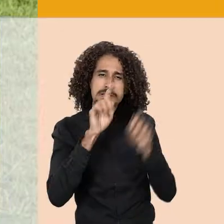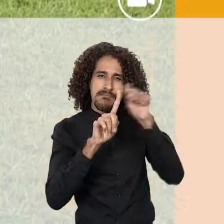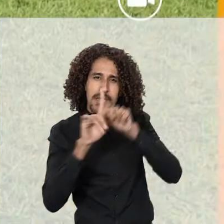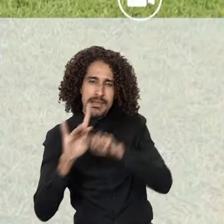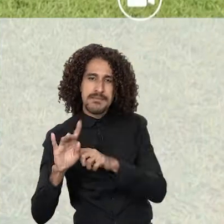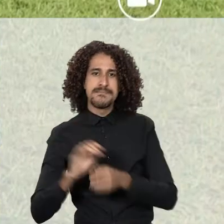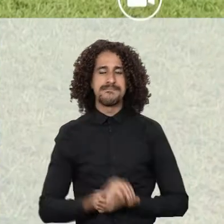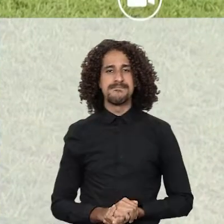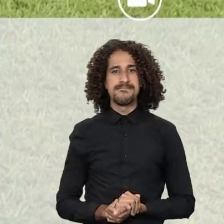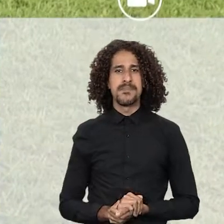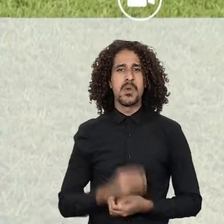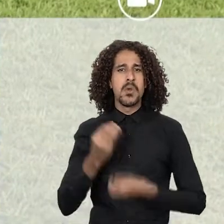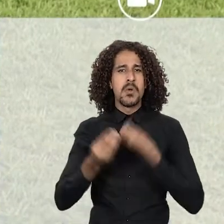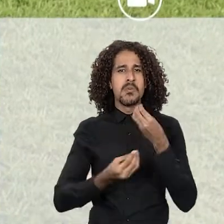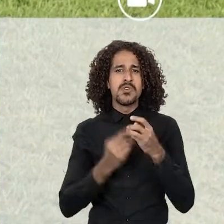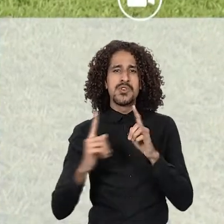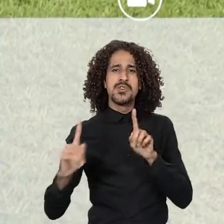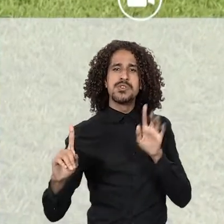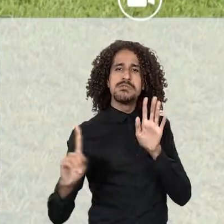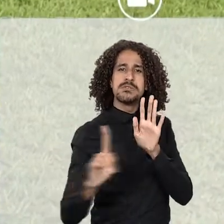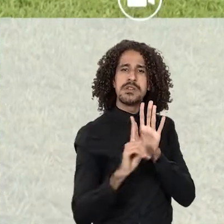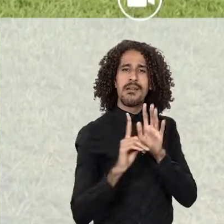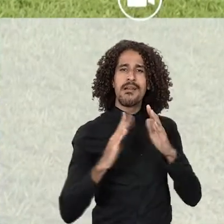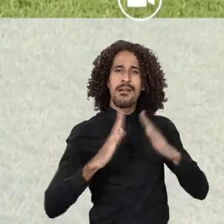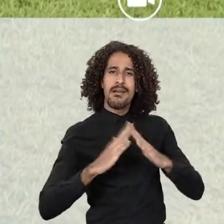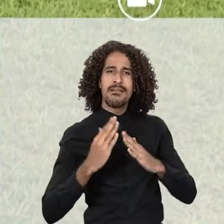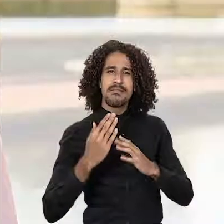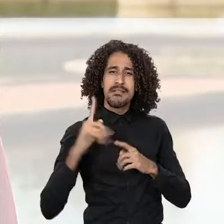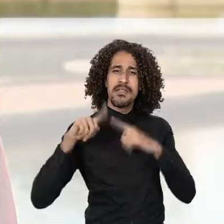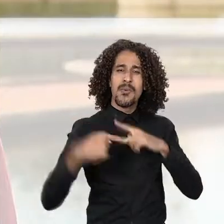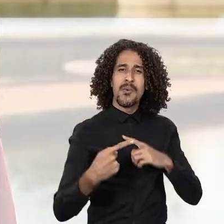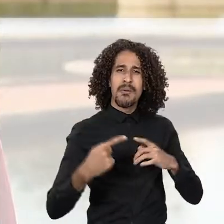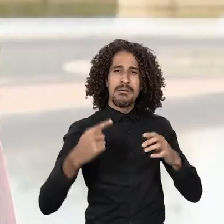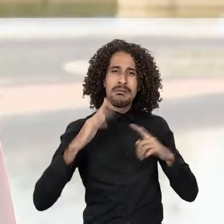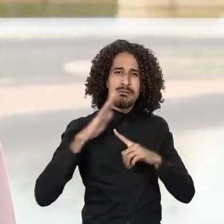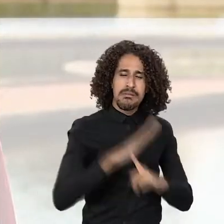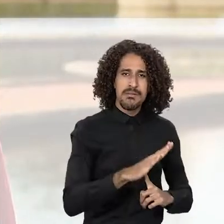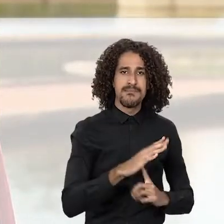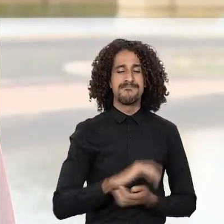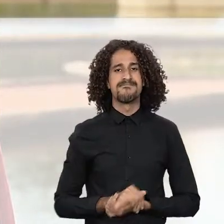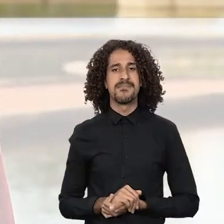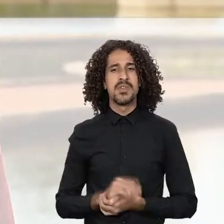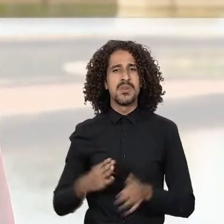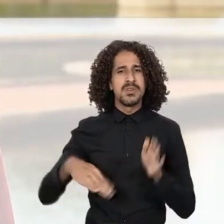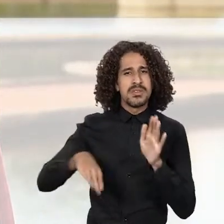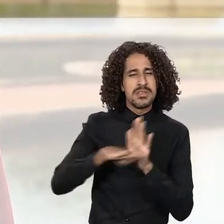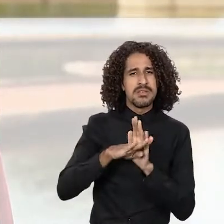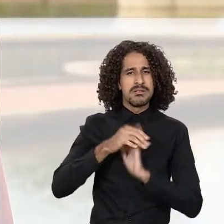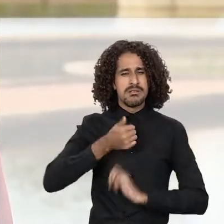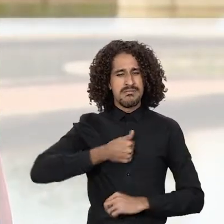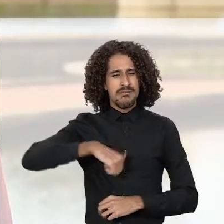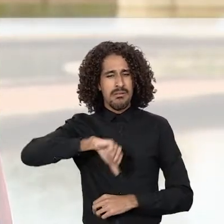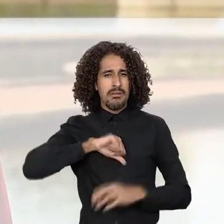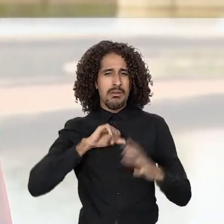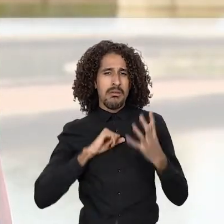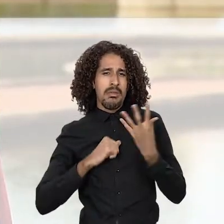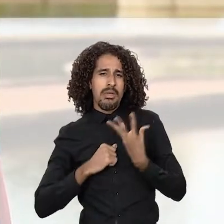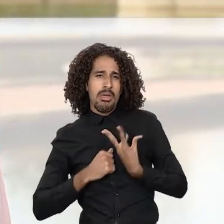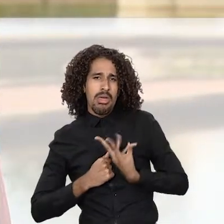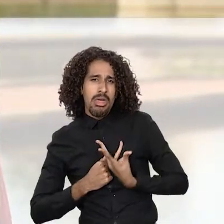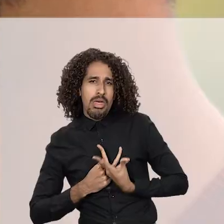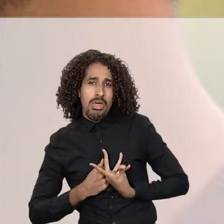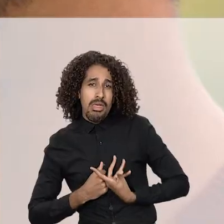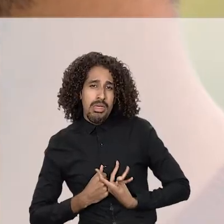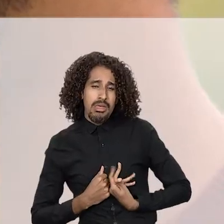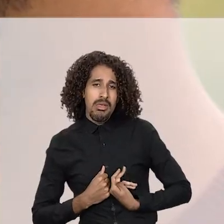E como você chegava em casa, Roberto, depois desses assédios? Eu chegava cada vez com a autoestima mais baixa, mais baixa, mais